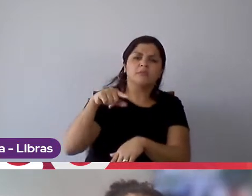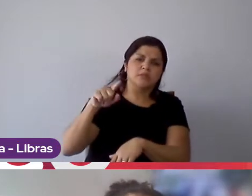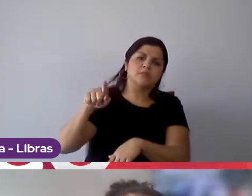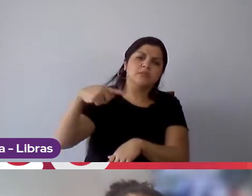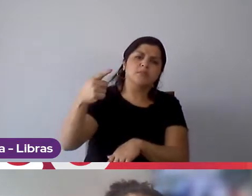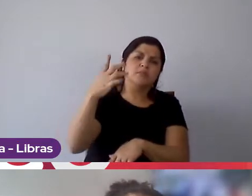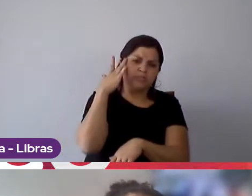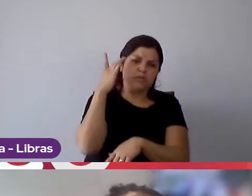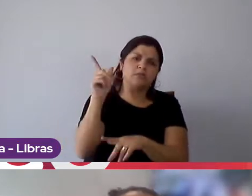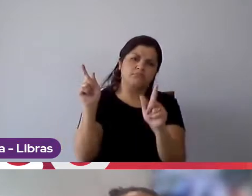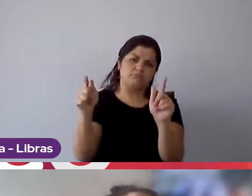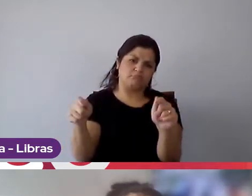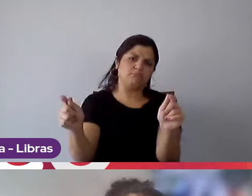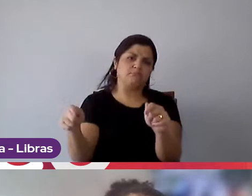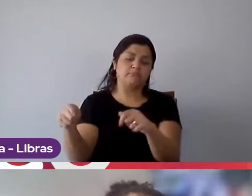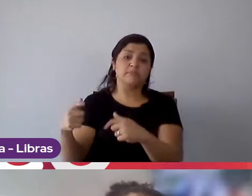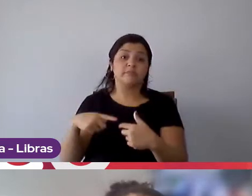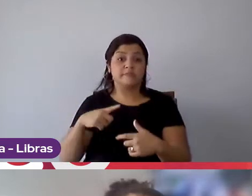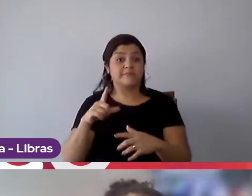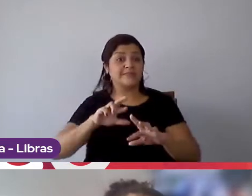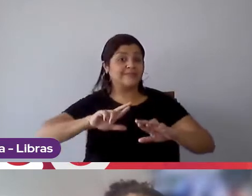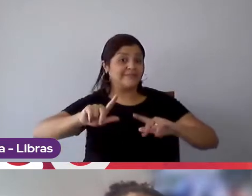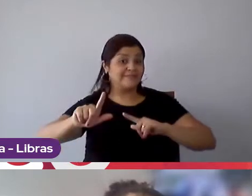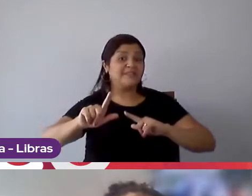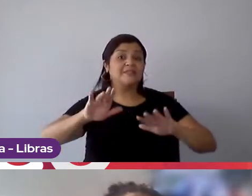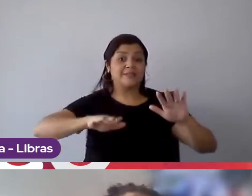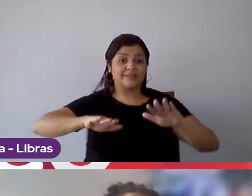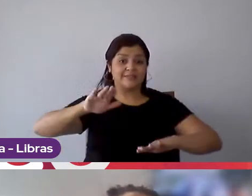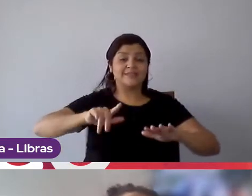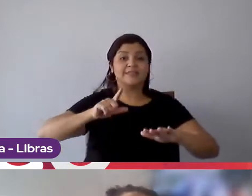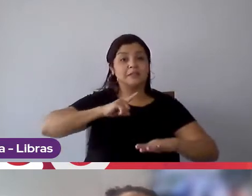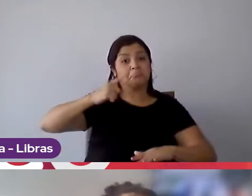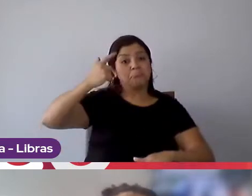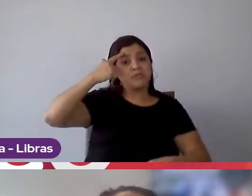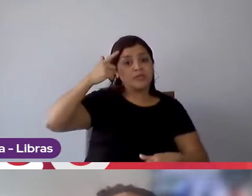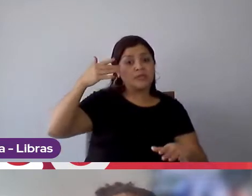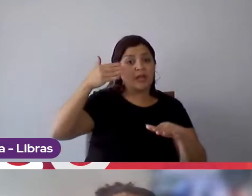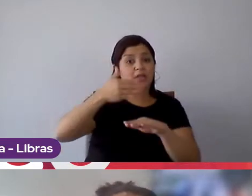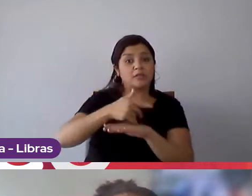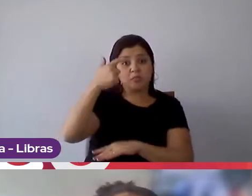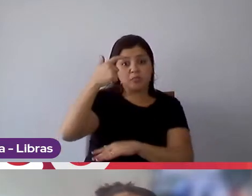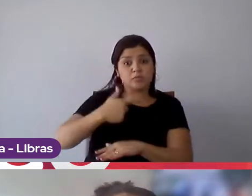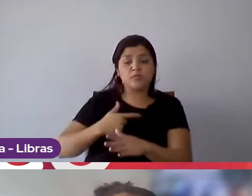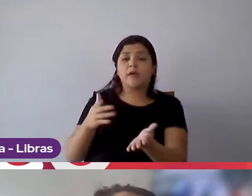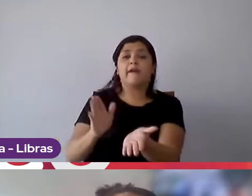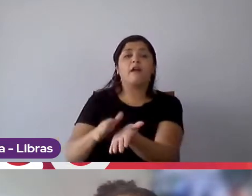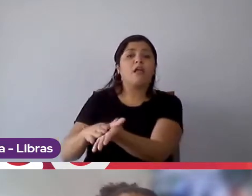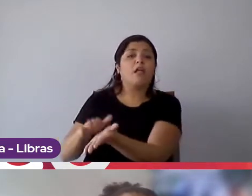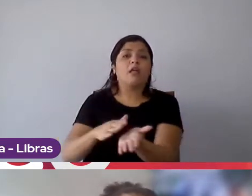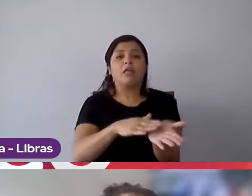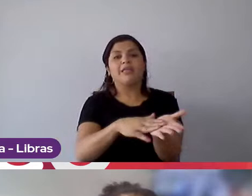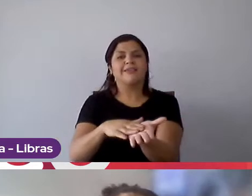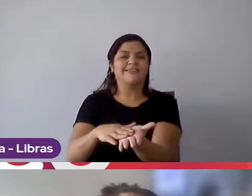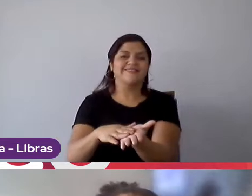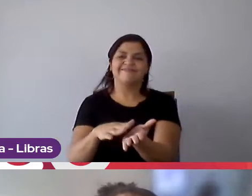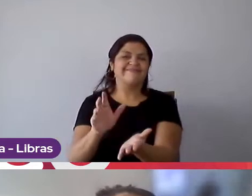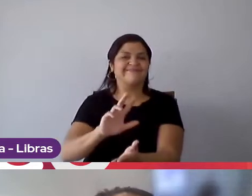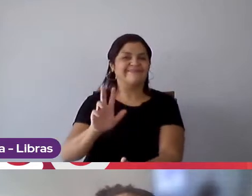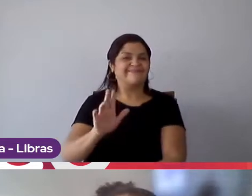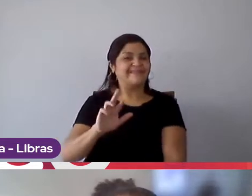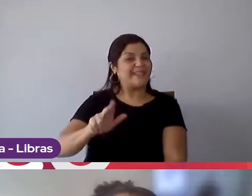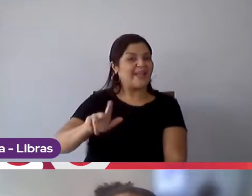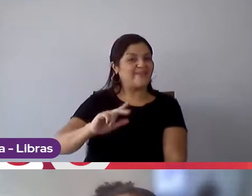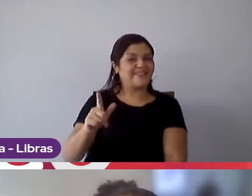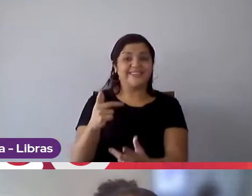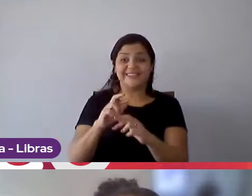amanhã cedo. Então, eu acho que um pouco diferente isso. Às vezes a gente entra achando que vai ter sempre alguém olha, faça isso, faça isso, mas não, é um pouco diferente. Às